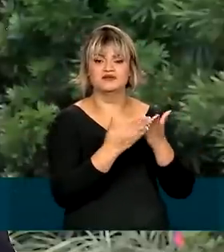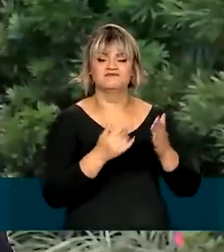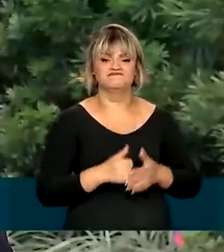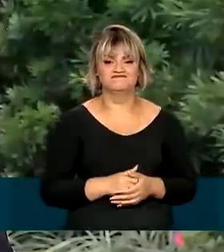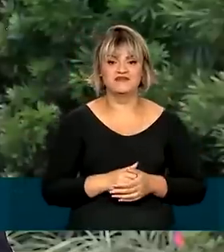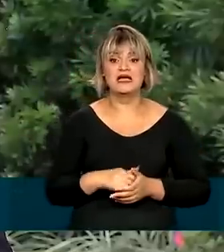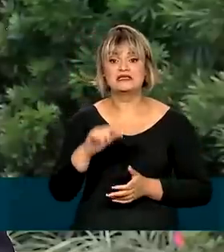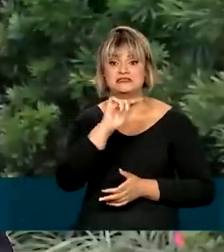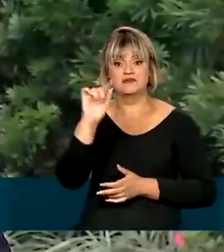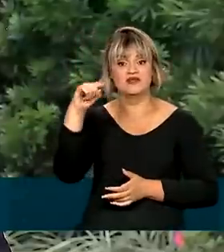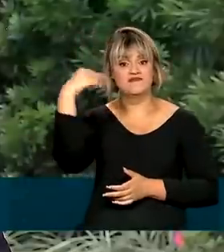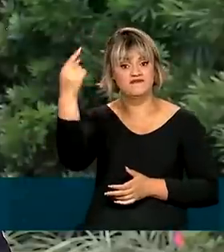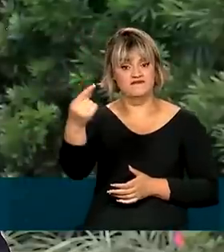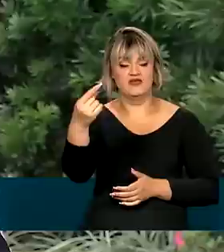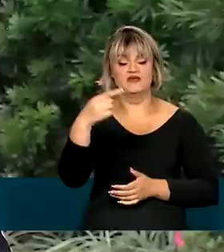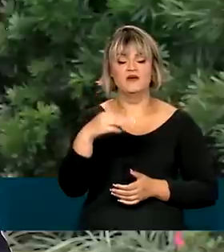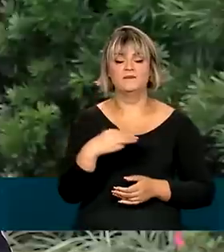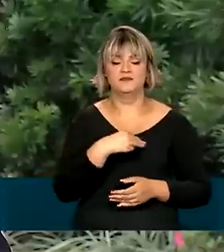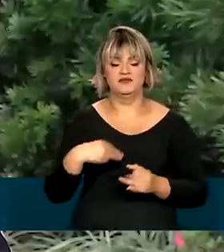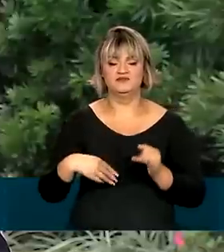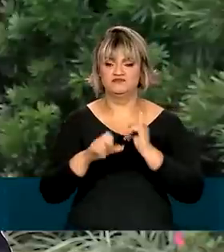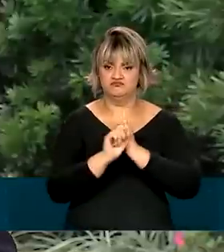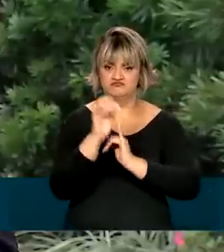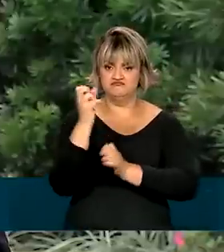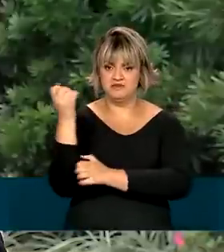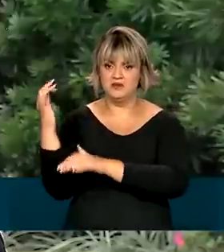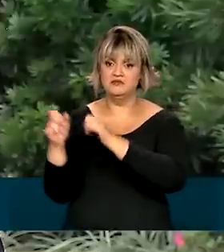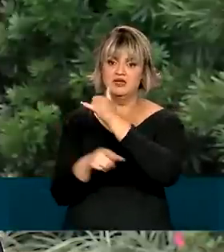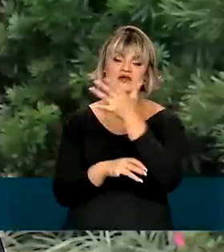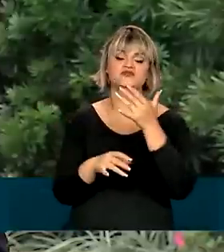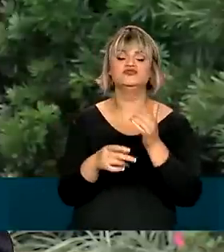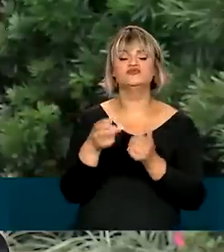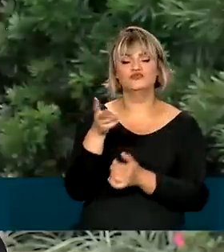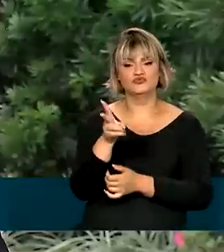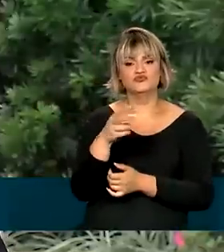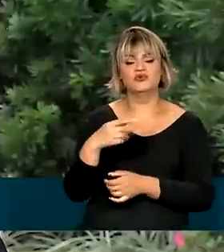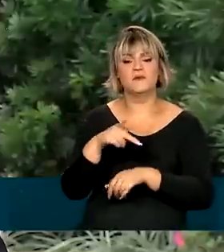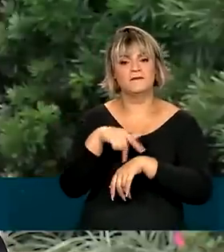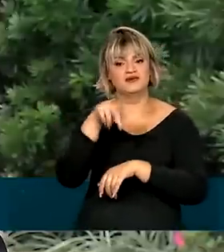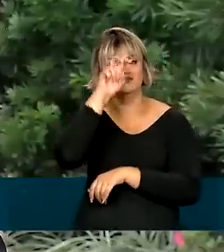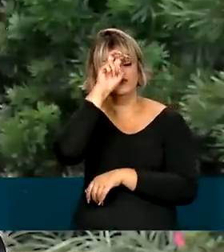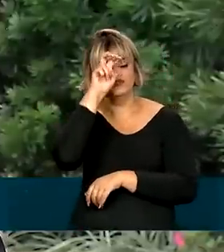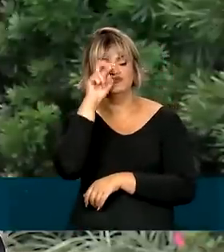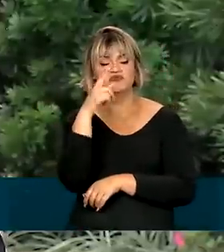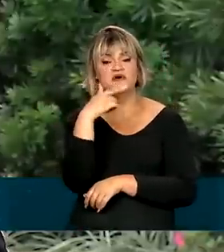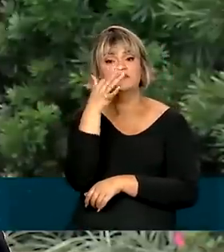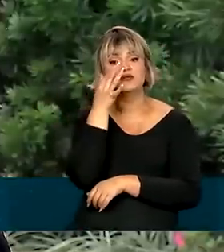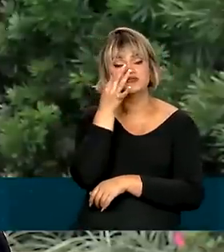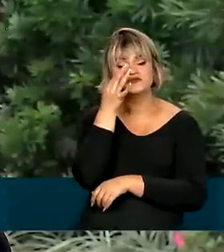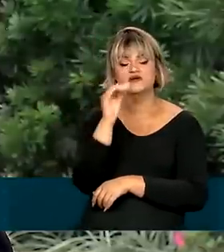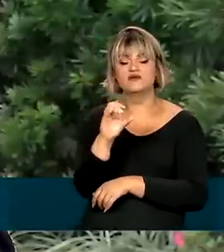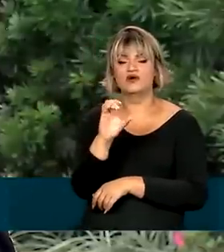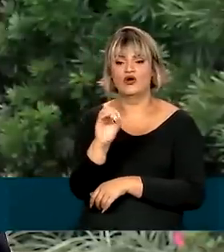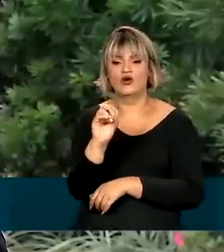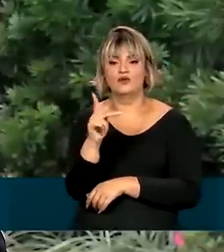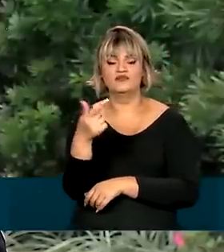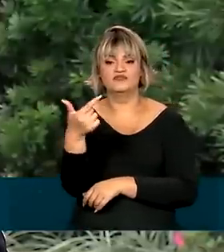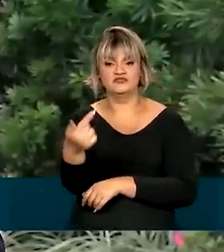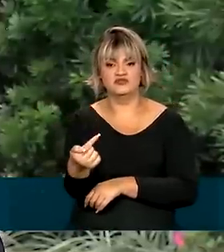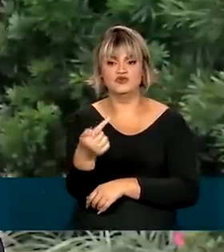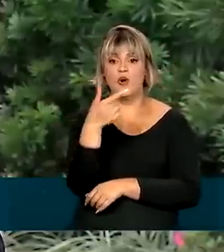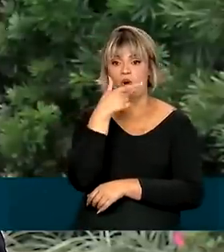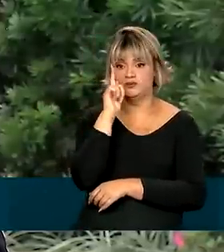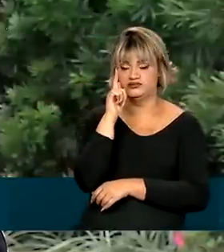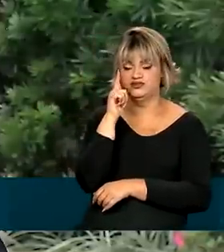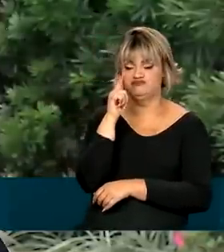Bem, na semana que vem, o ministro Joaquim Leite, do Meio Ambiente, ele segue para o Egito, onde participa presencialmente da COP27. Ontem,